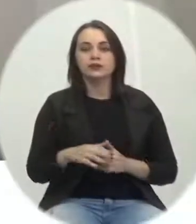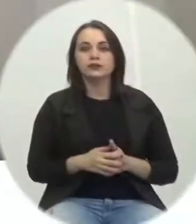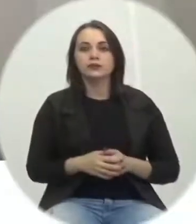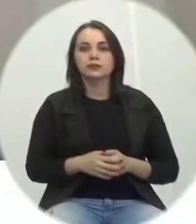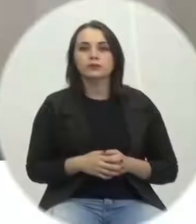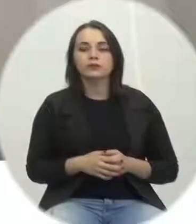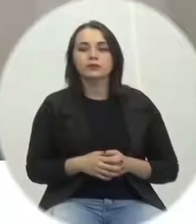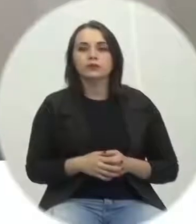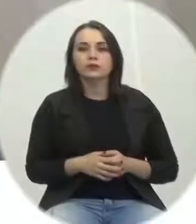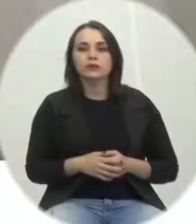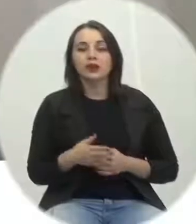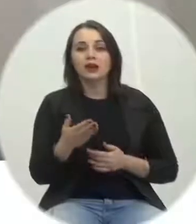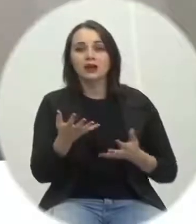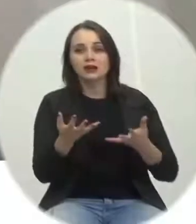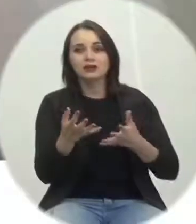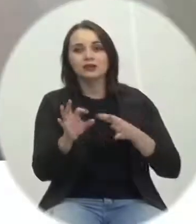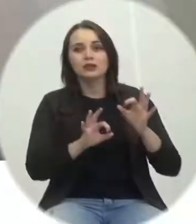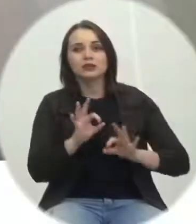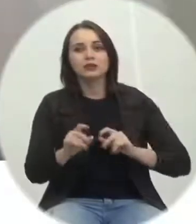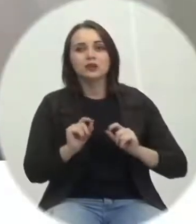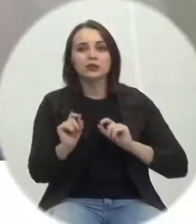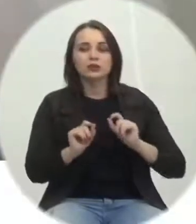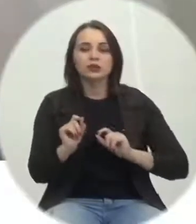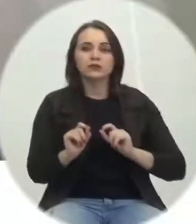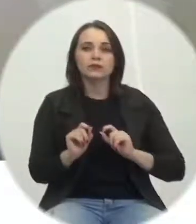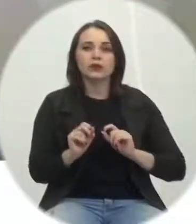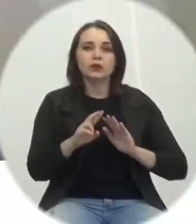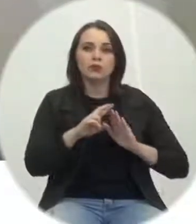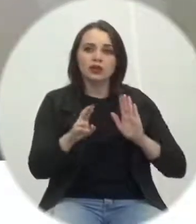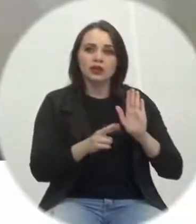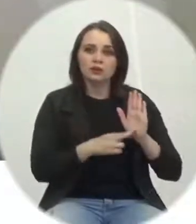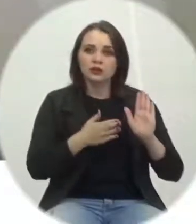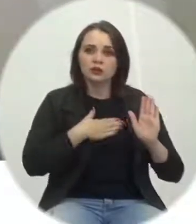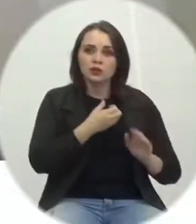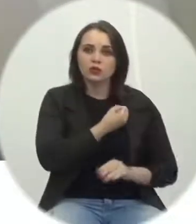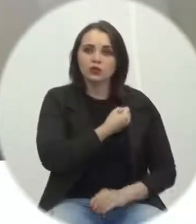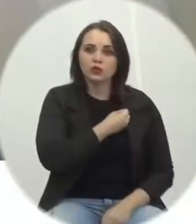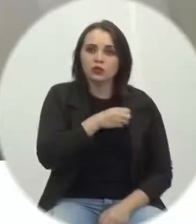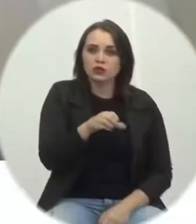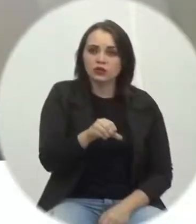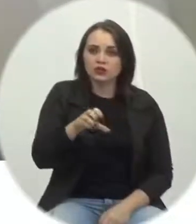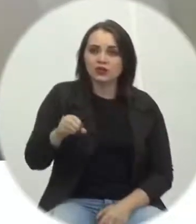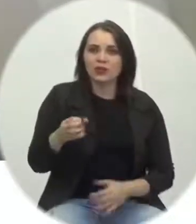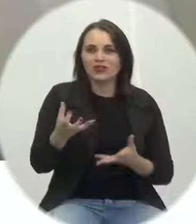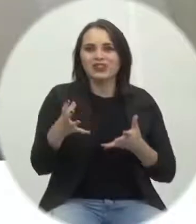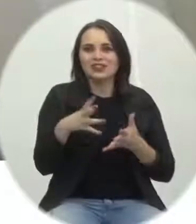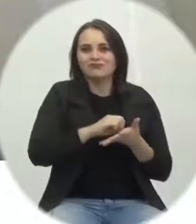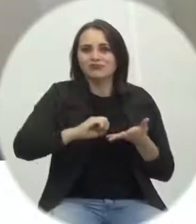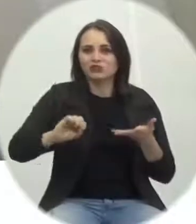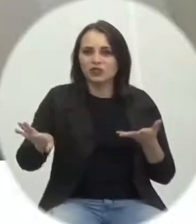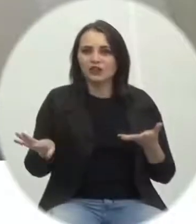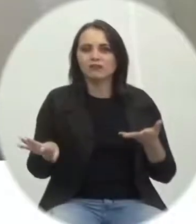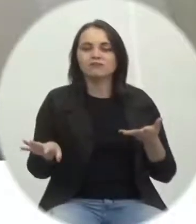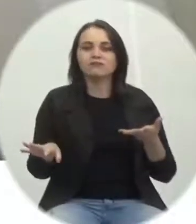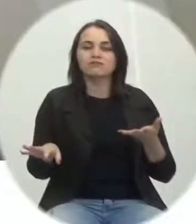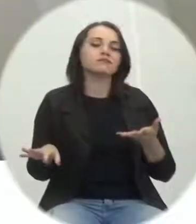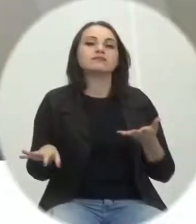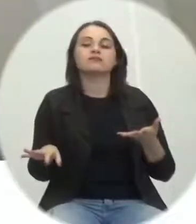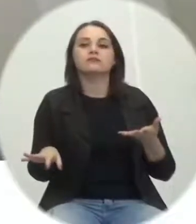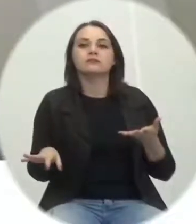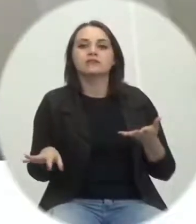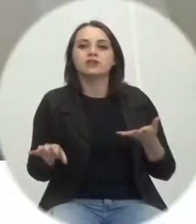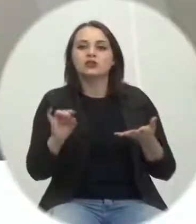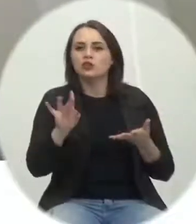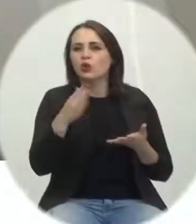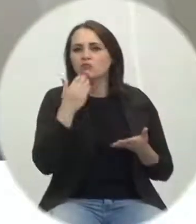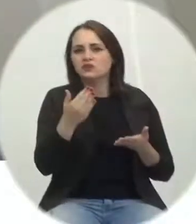Essa questão de ordem, senhor presidente, é para retirar o requerimento meu, número 99, e 2021, só